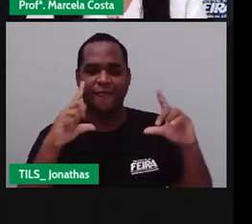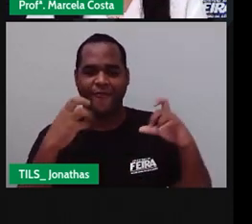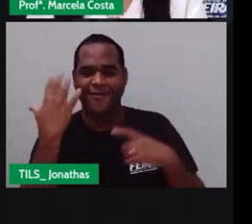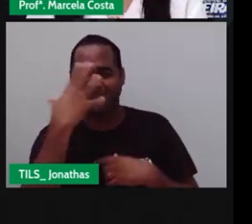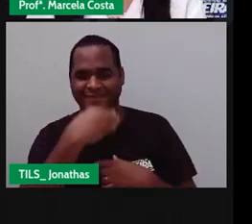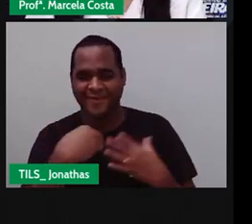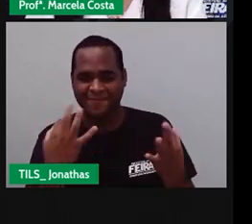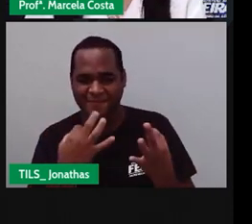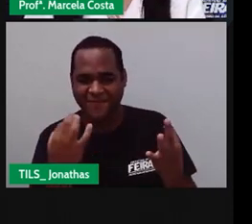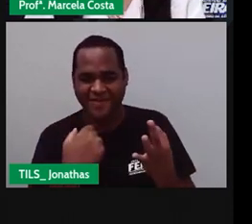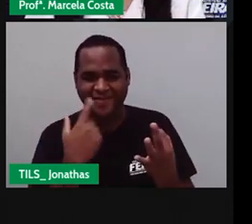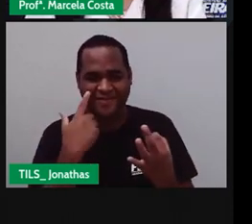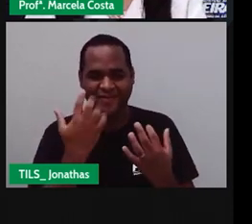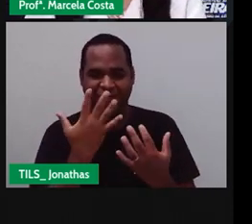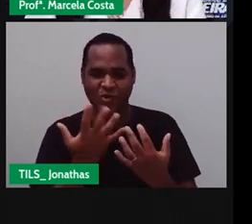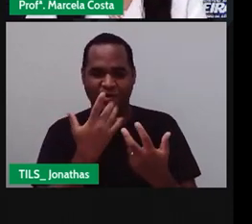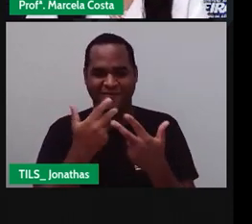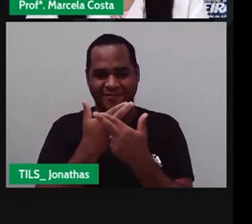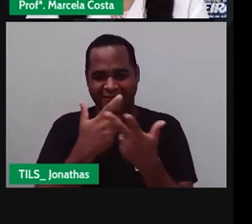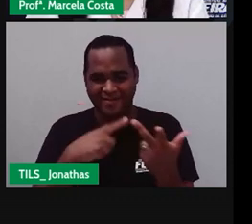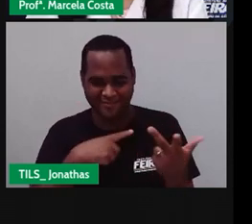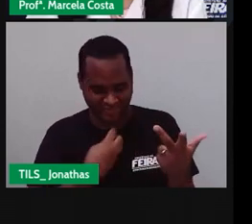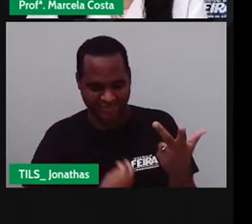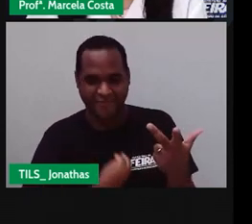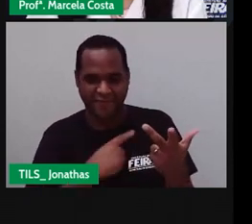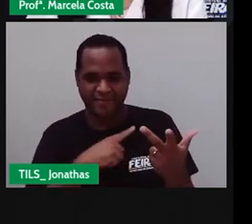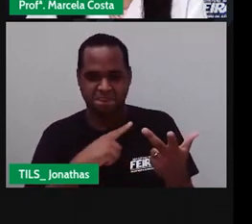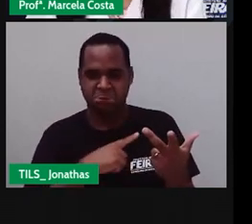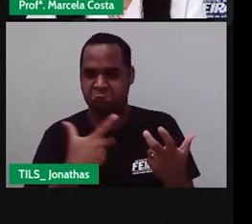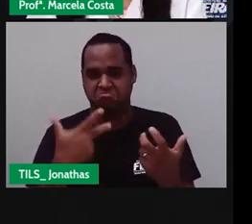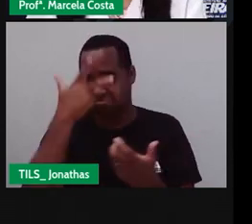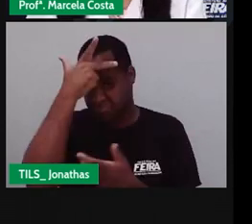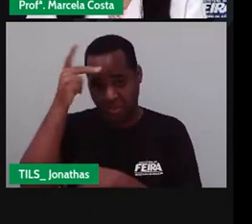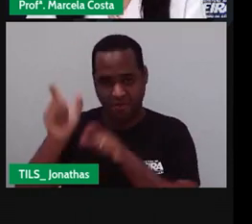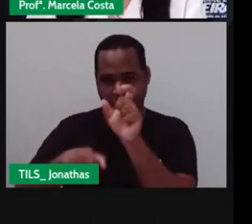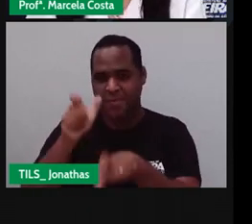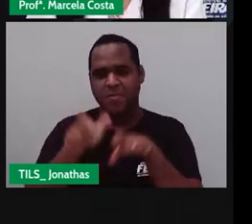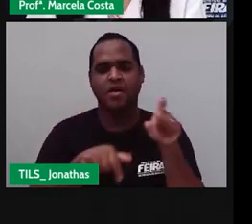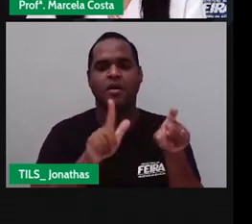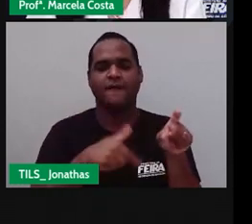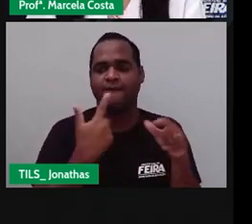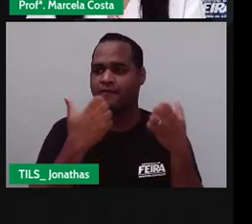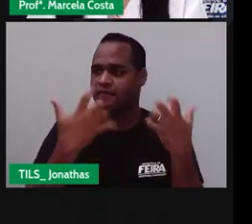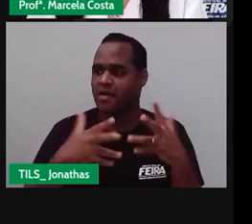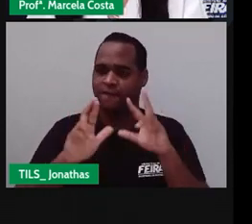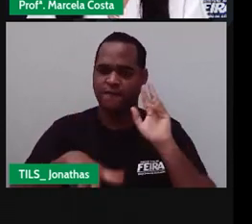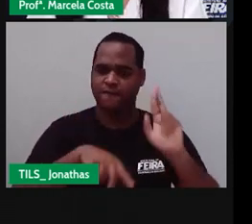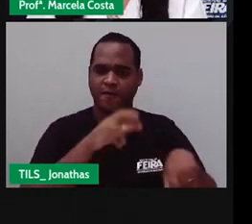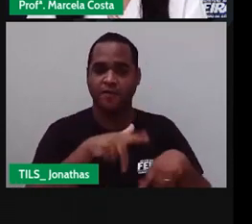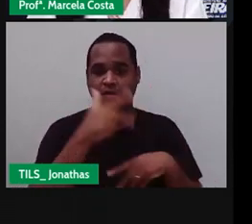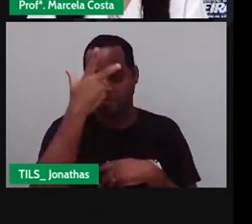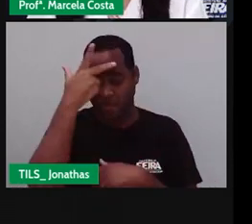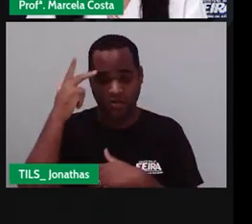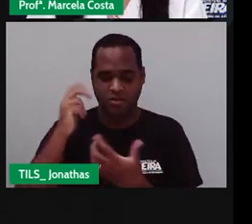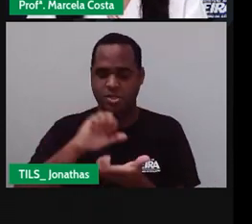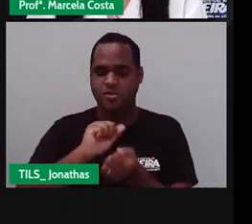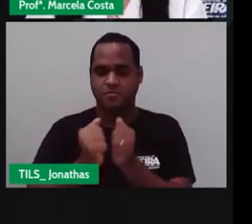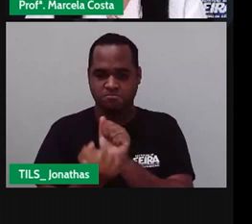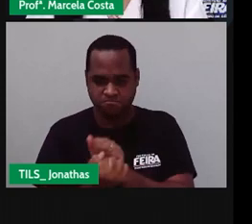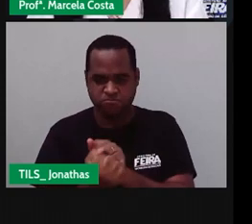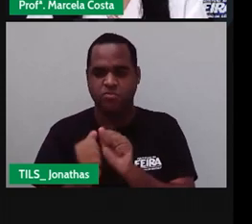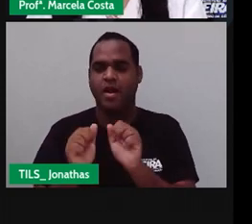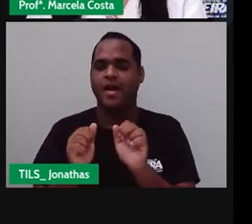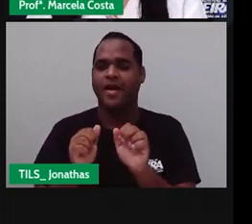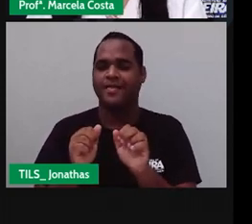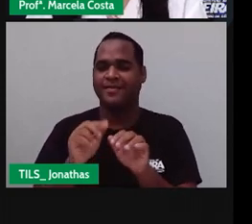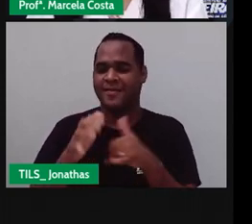colorida Mostrando aí Ó Pessoas Diferentes O artista Brinca É isso